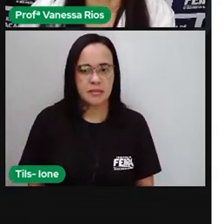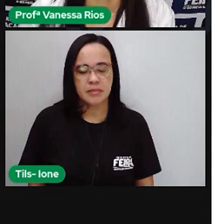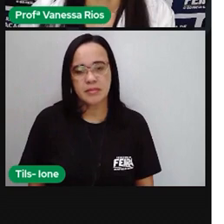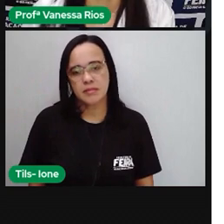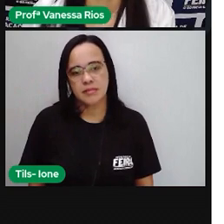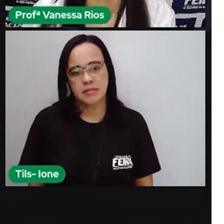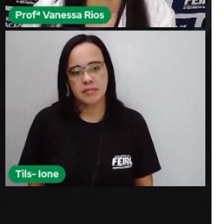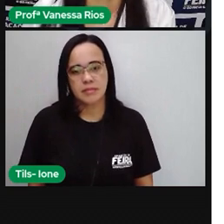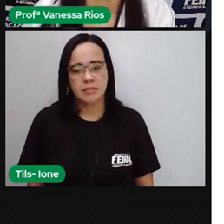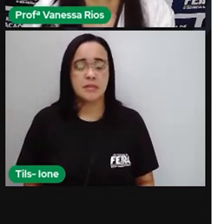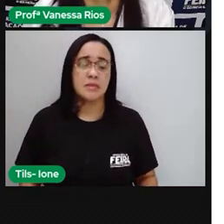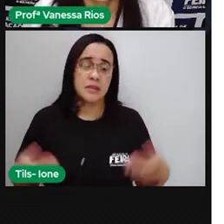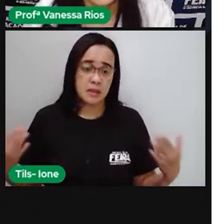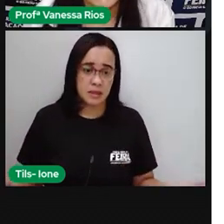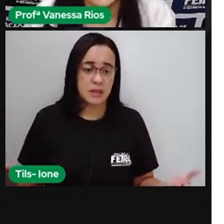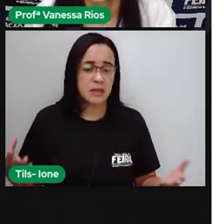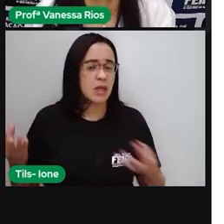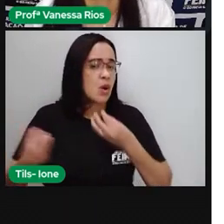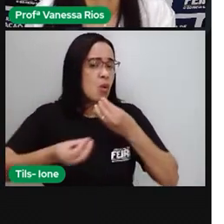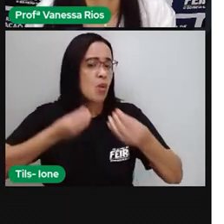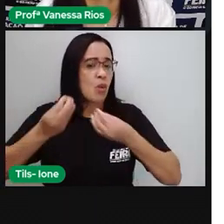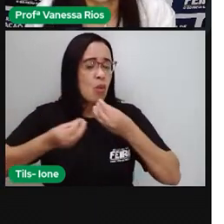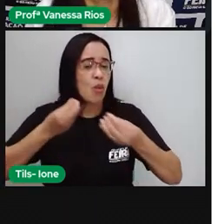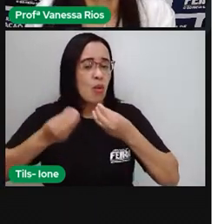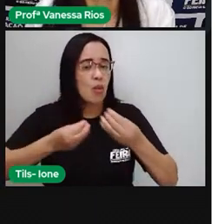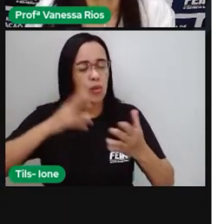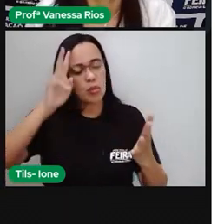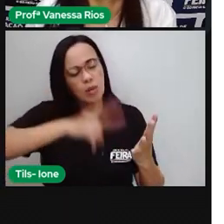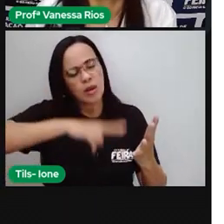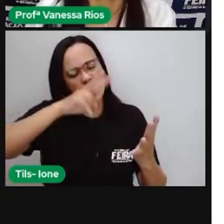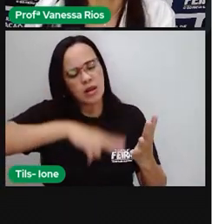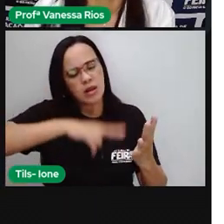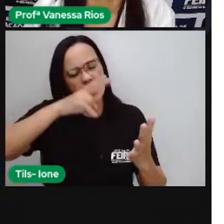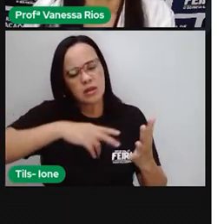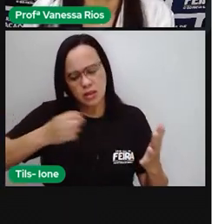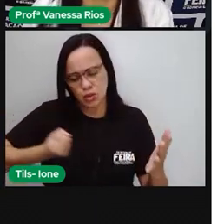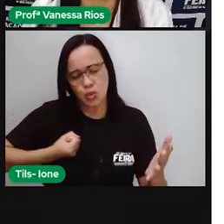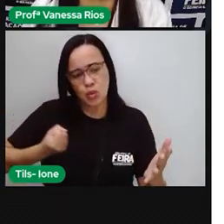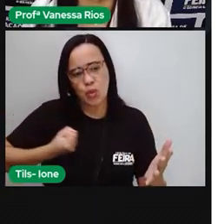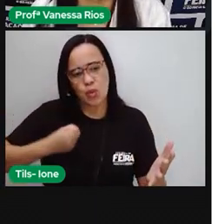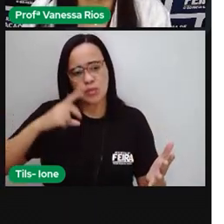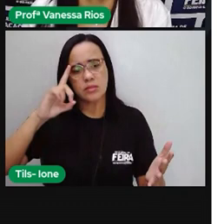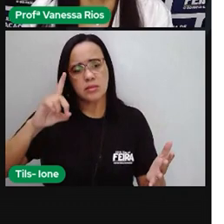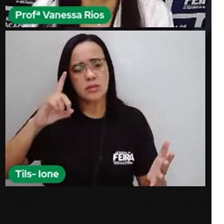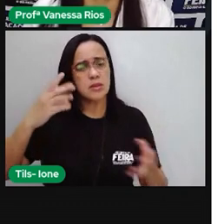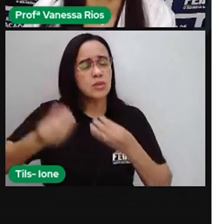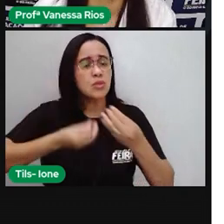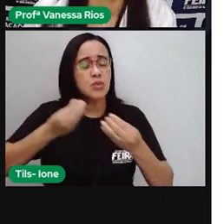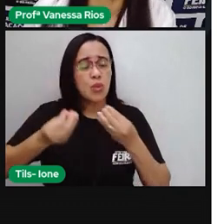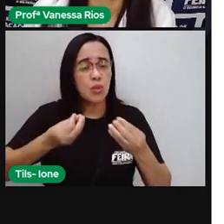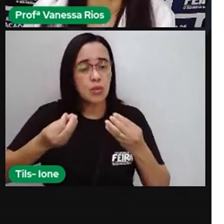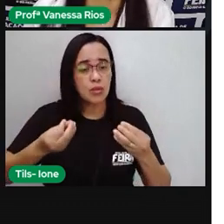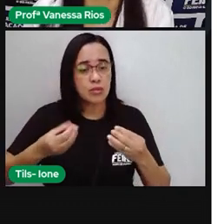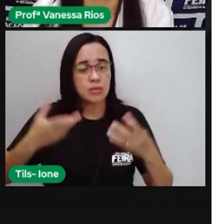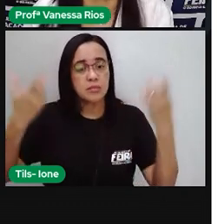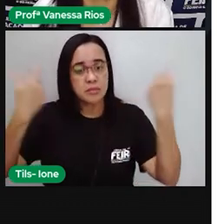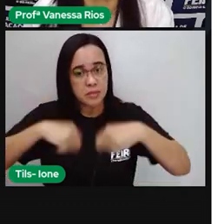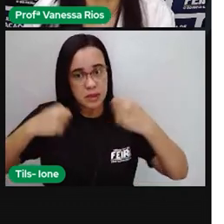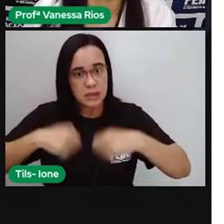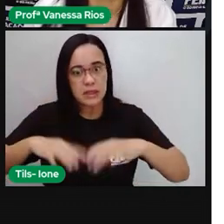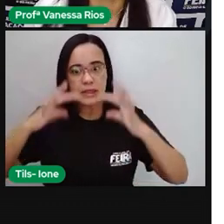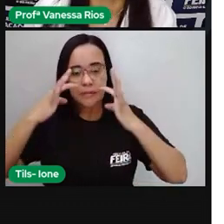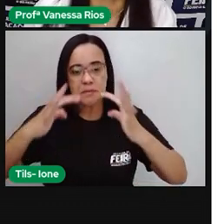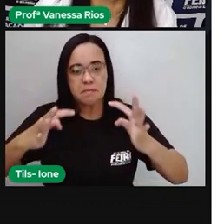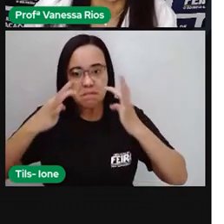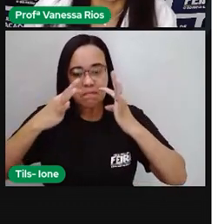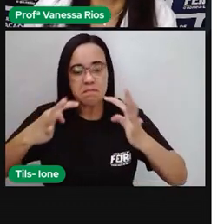E aí existe uma forma de ler os números decimais. E a gente precisa observar a